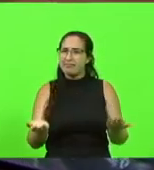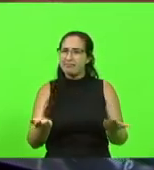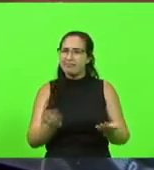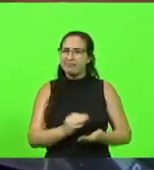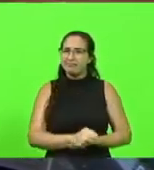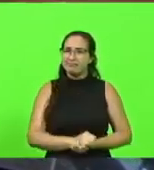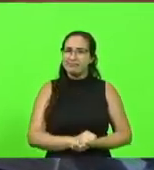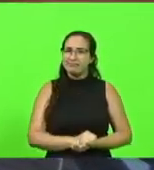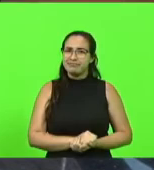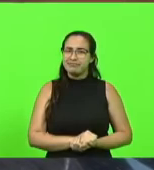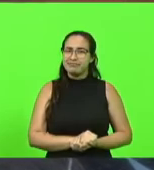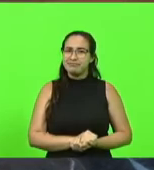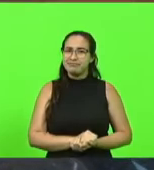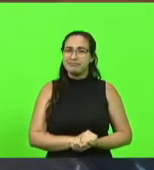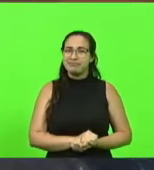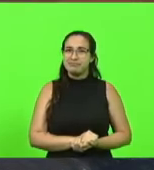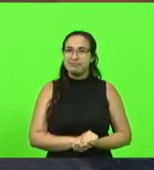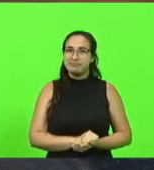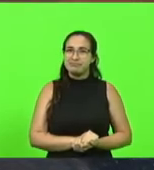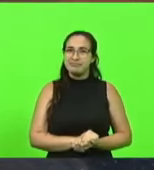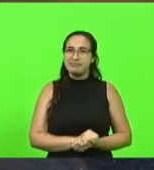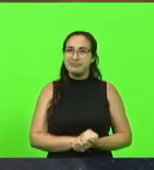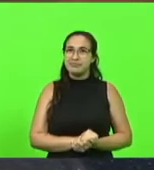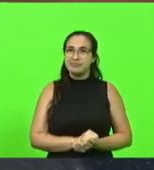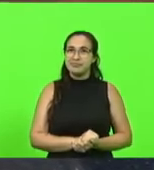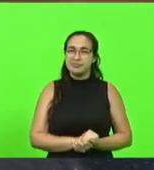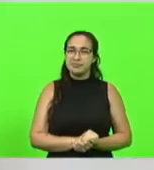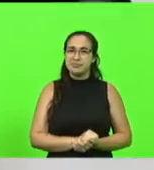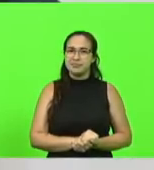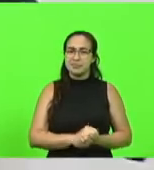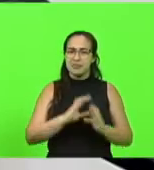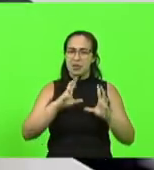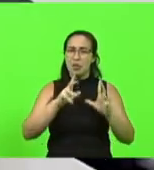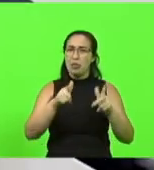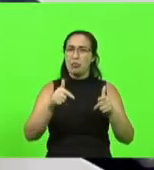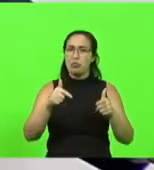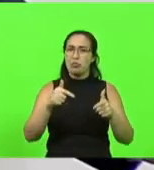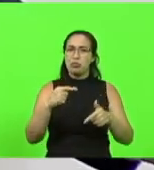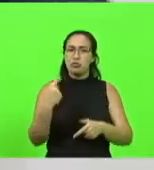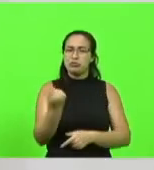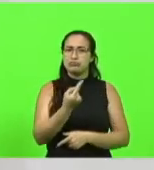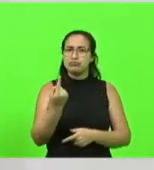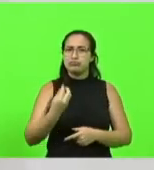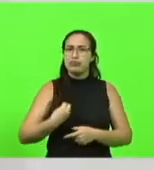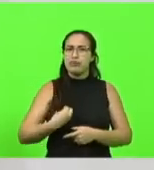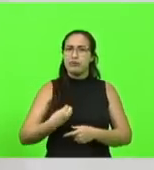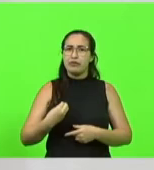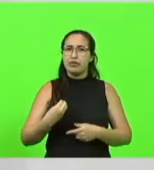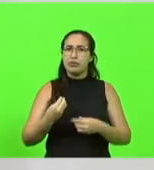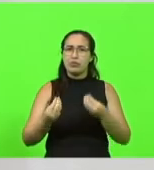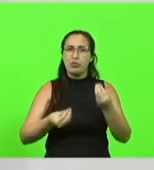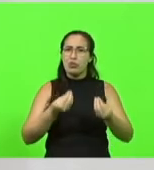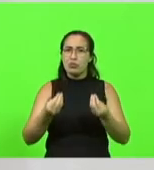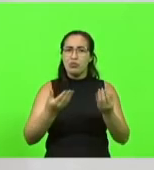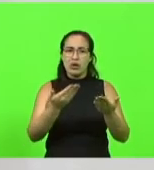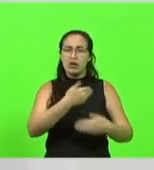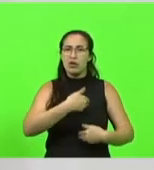aonde estamos? que mundo é esse? que governo é esse?